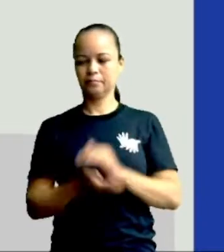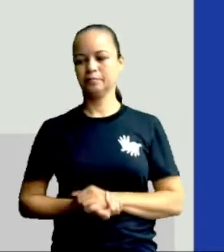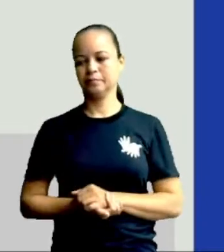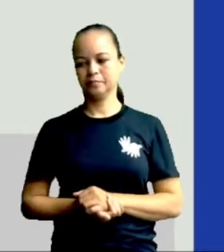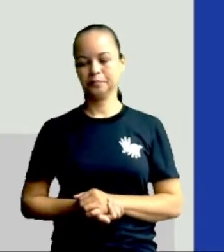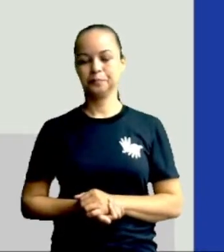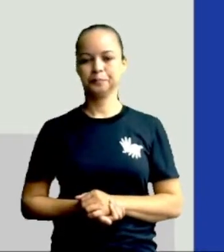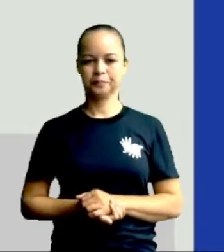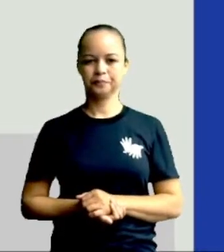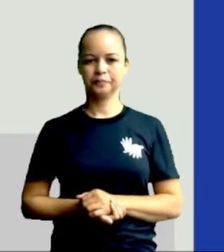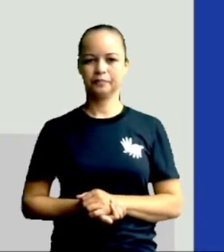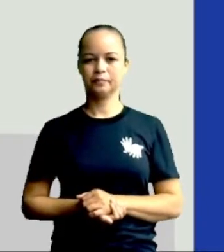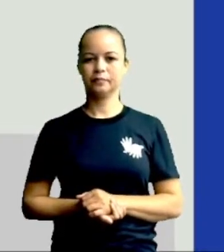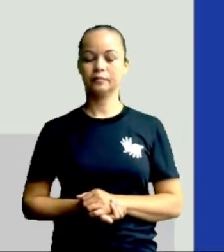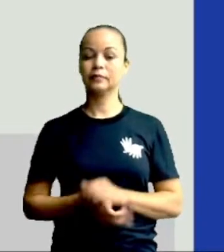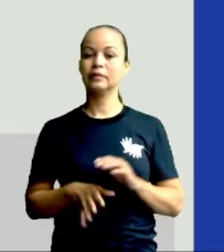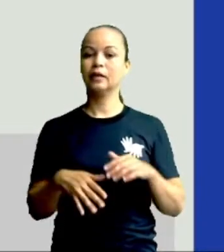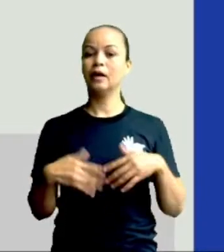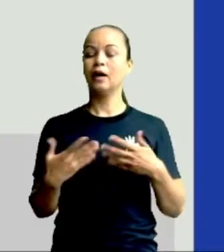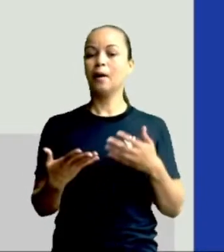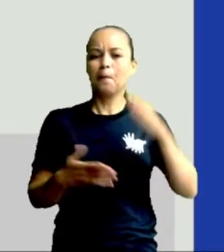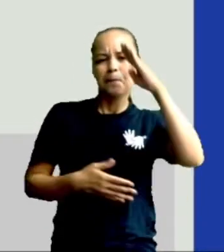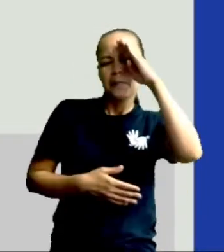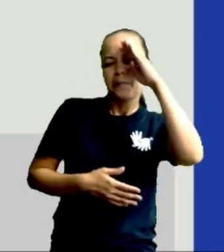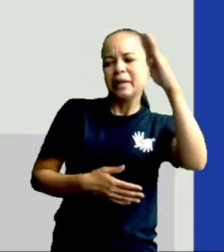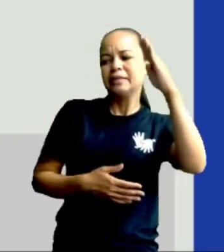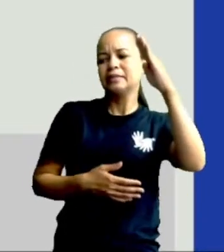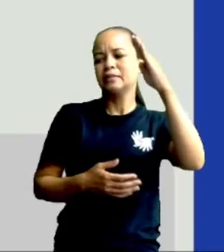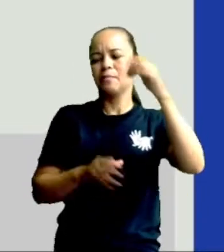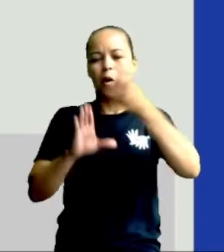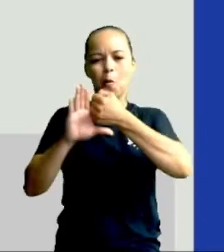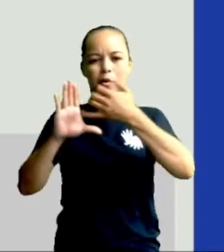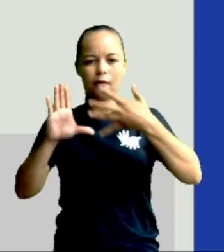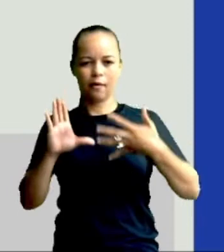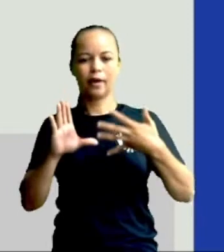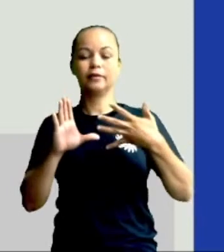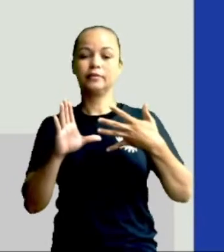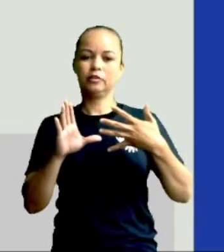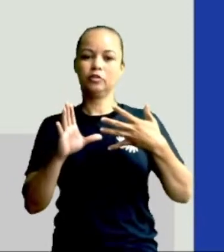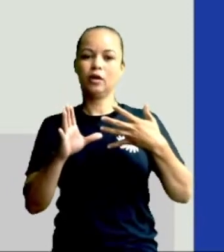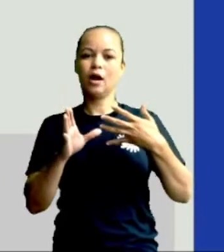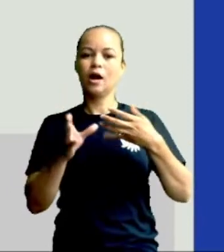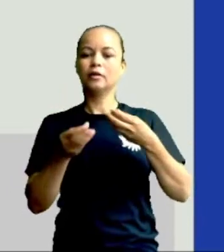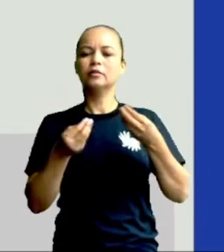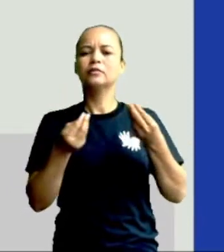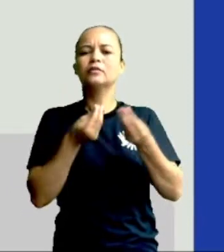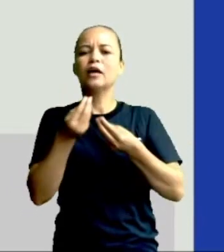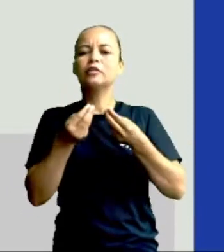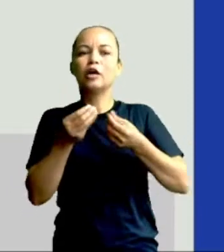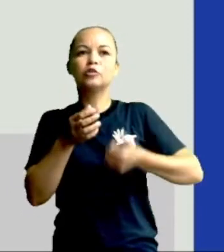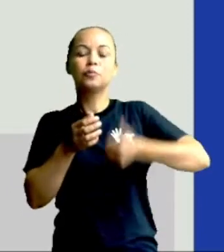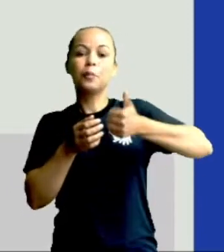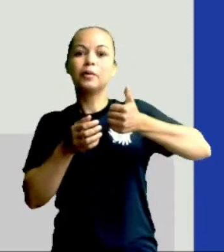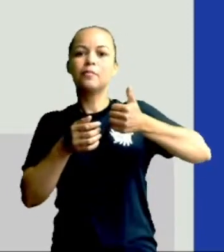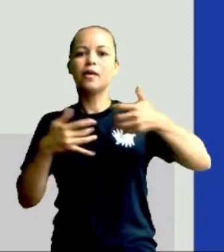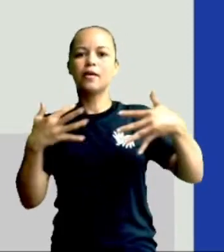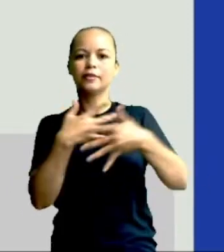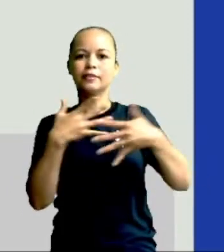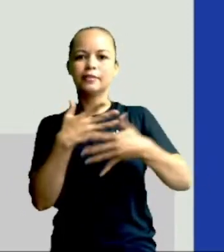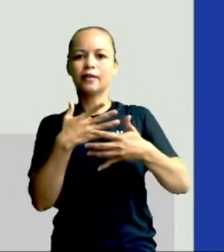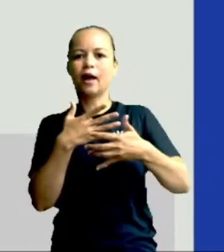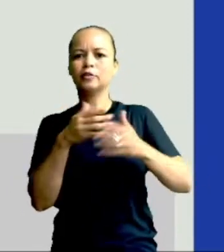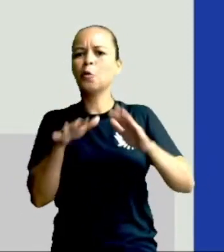Olha só, qual a principal característica da formação das primeiras cidades?